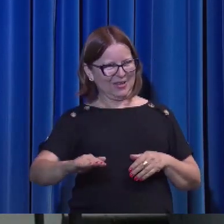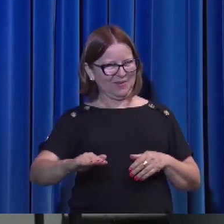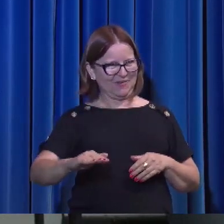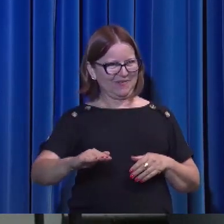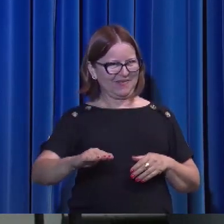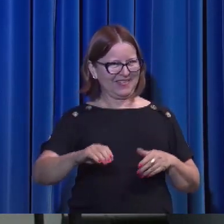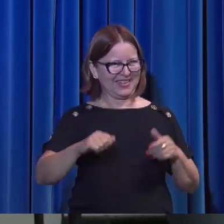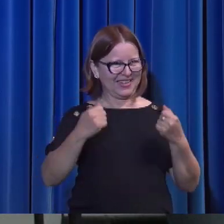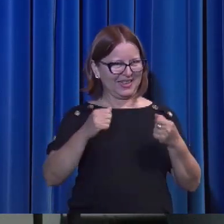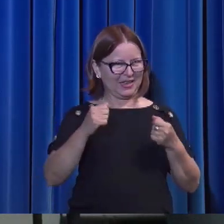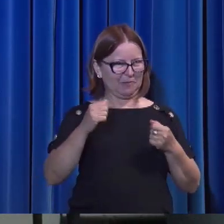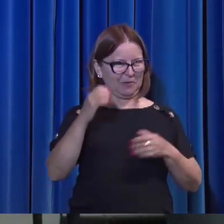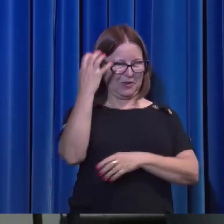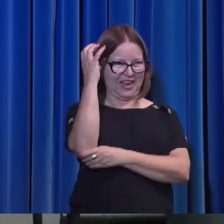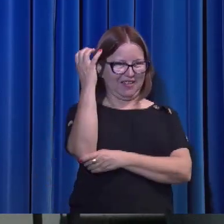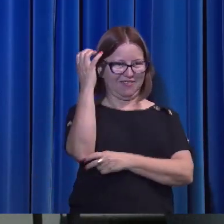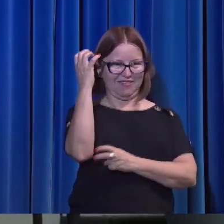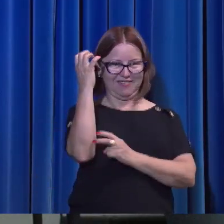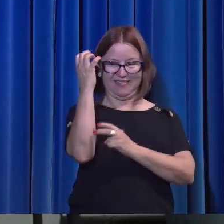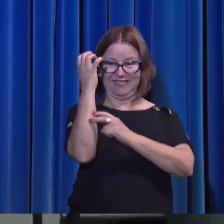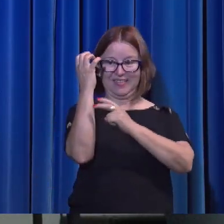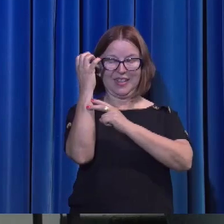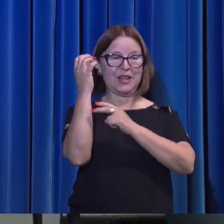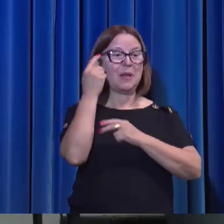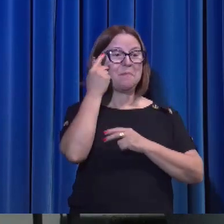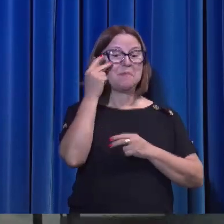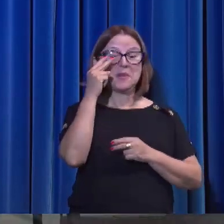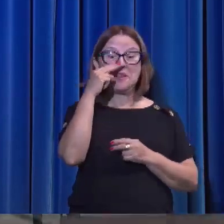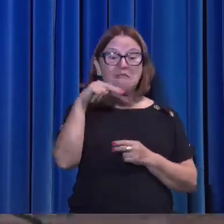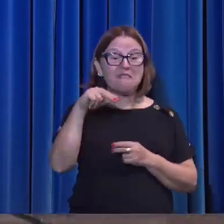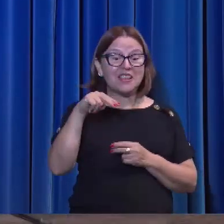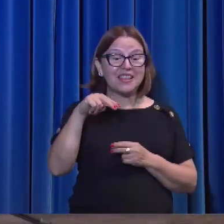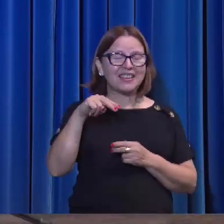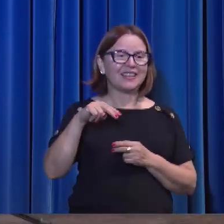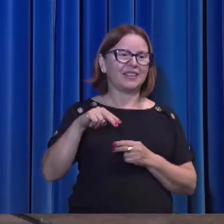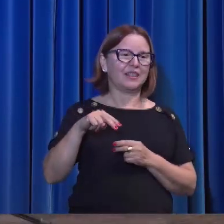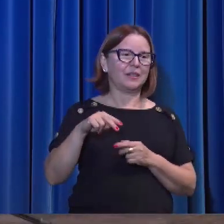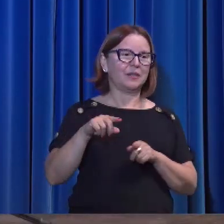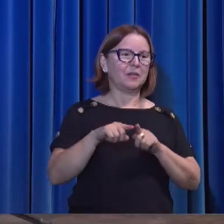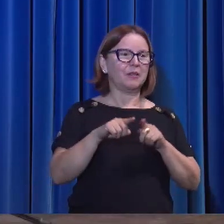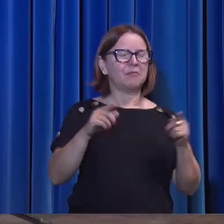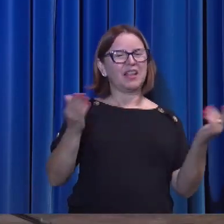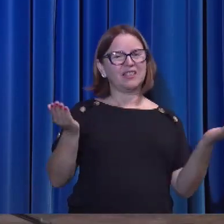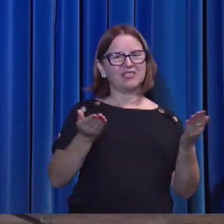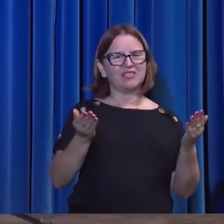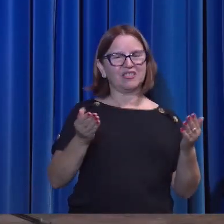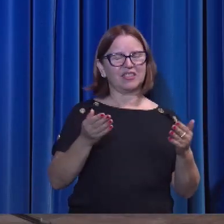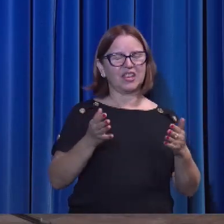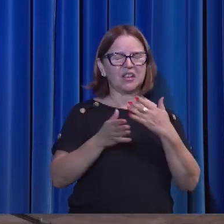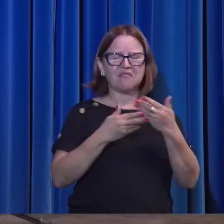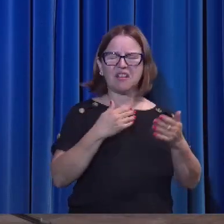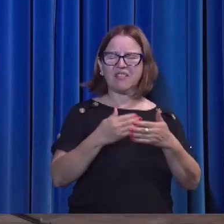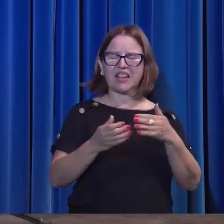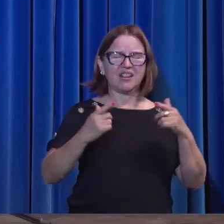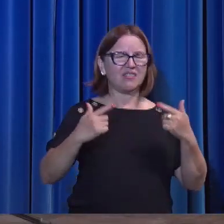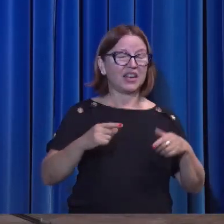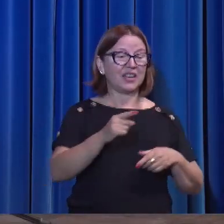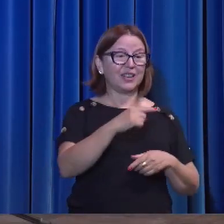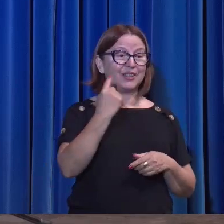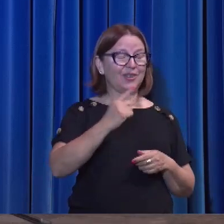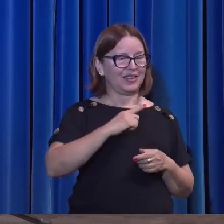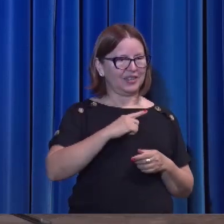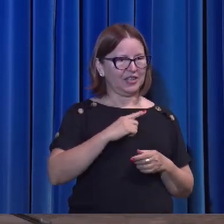Mas hoje, cada um de nós, onde estiver, lá na sua casa, onde você estiver, você está tão